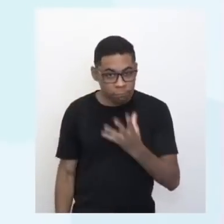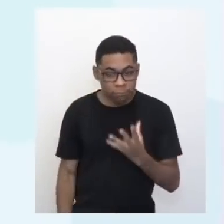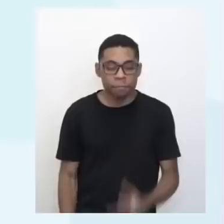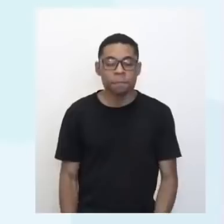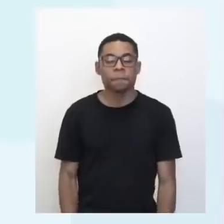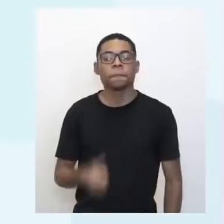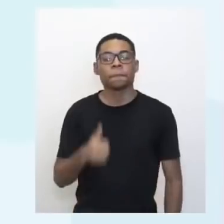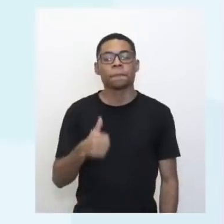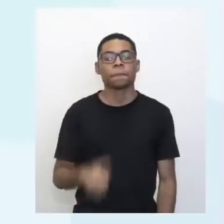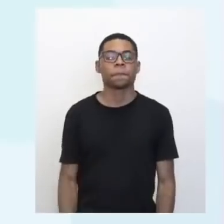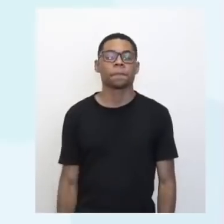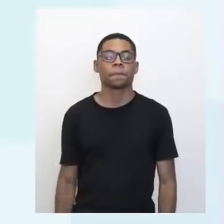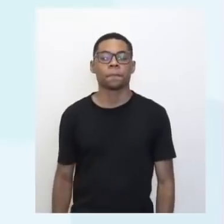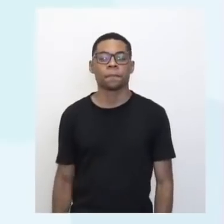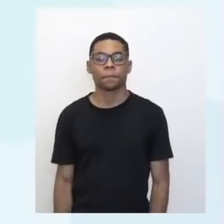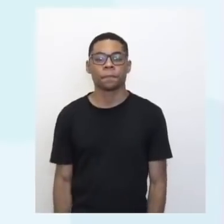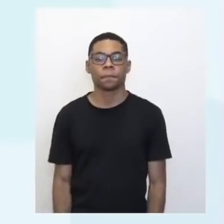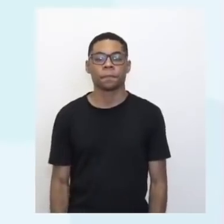respostas. Vamos lá.